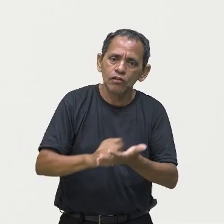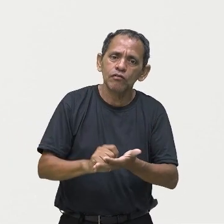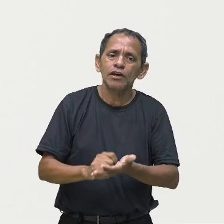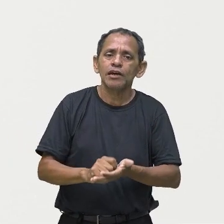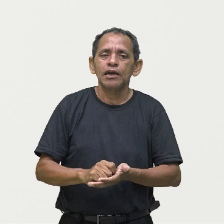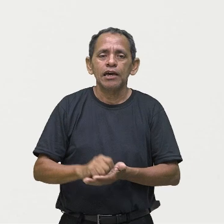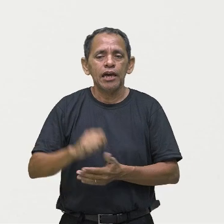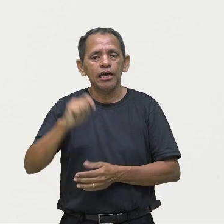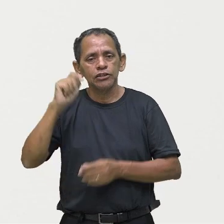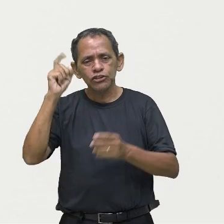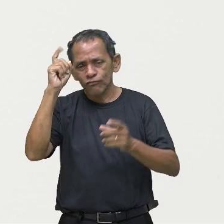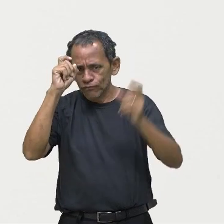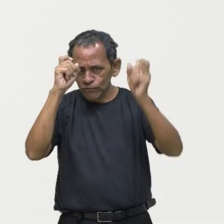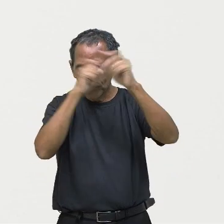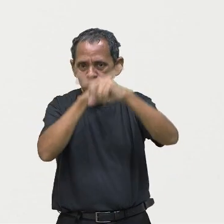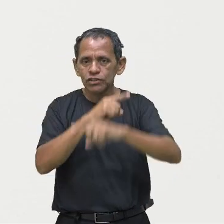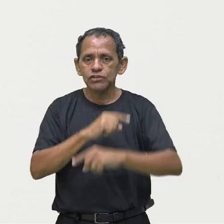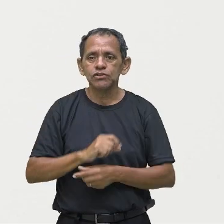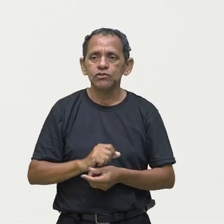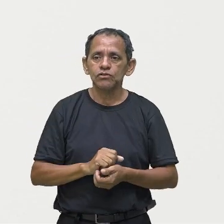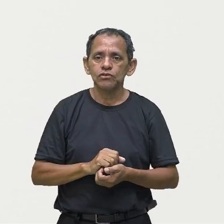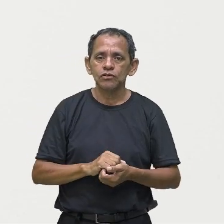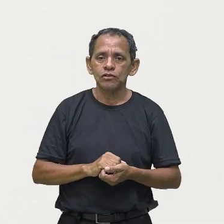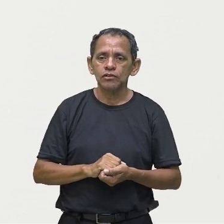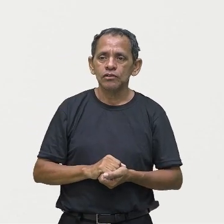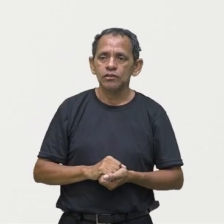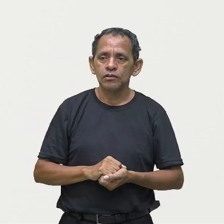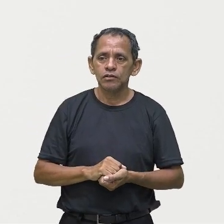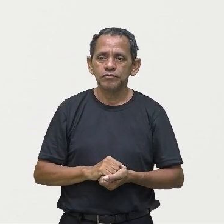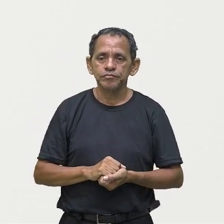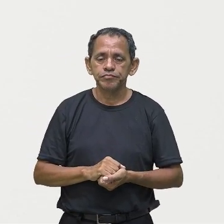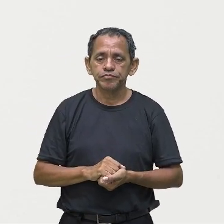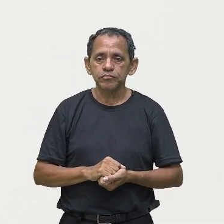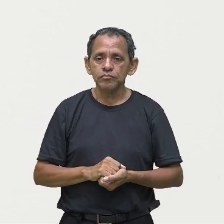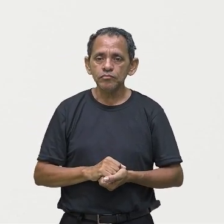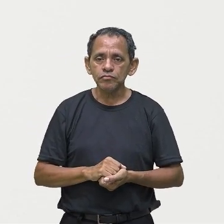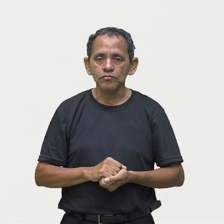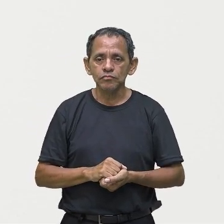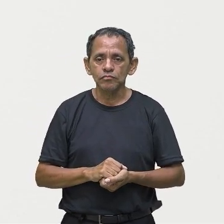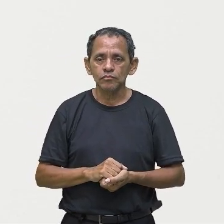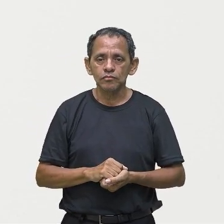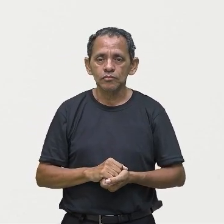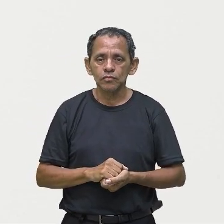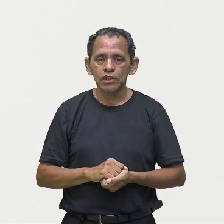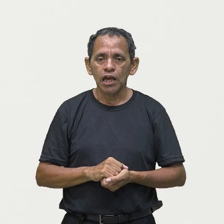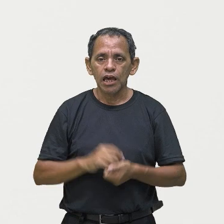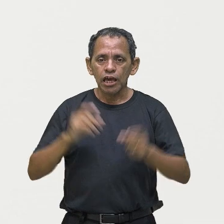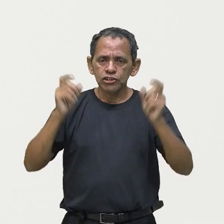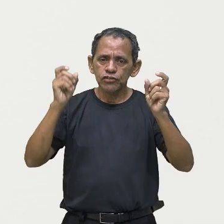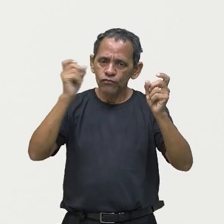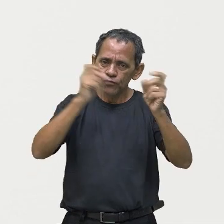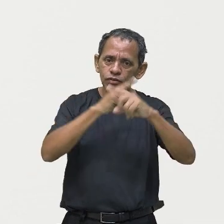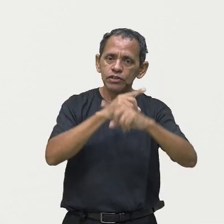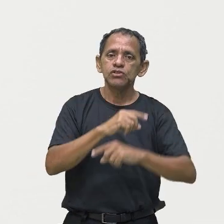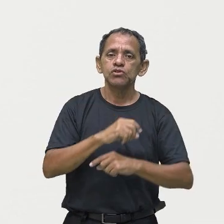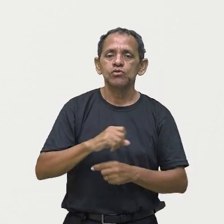apresenta no seu semblante, alegria e vice-versa. Então, nas expressões faciais, nos sorrisos,